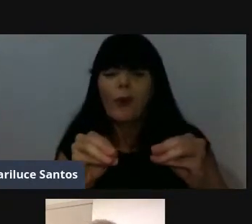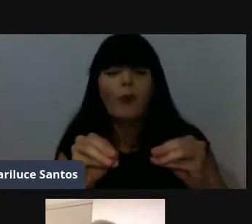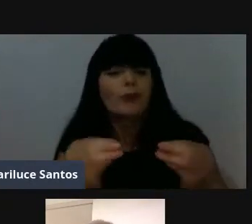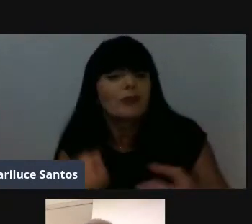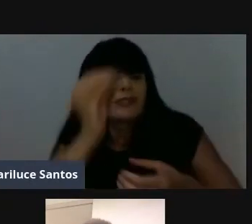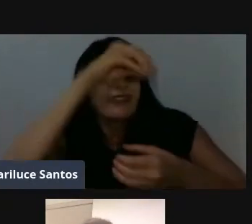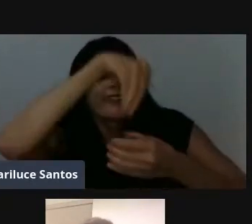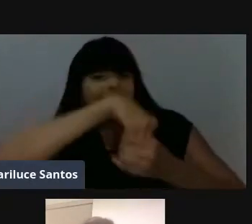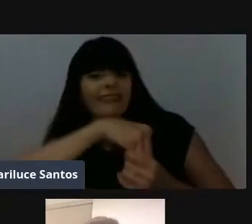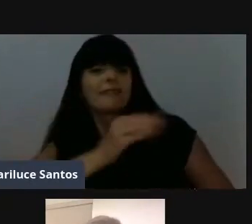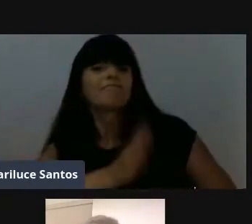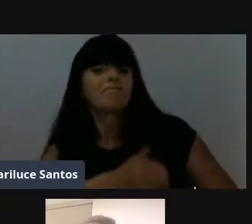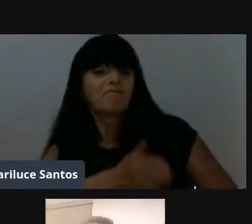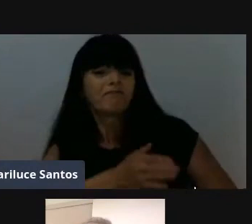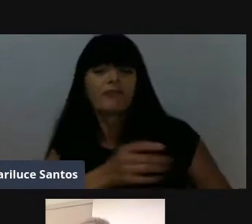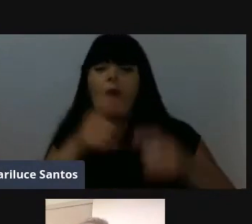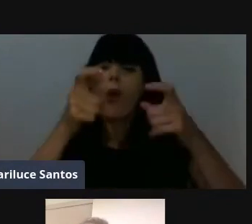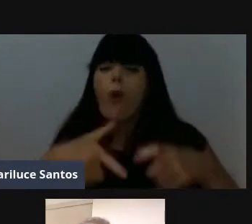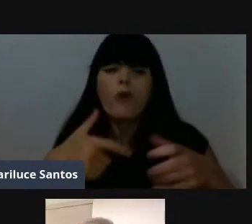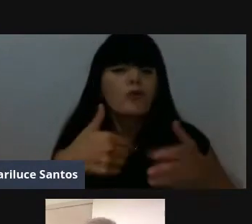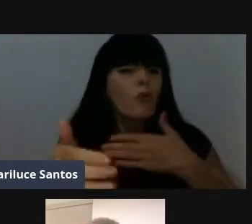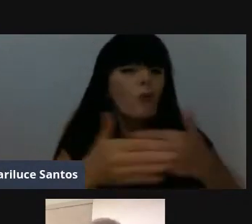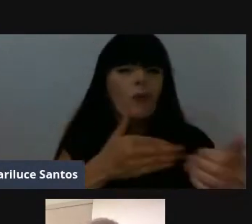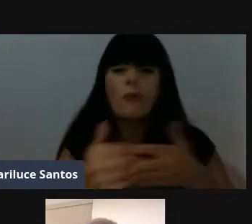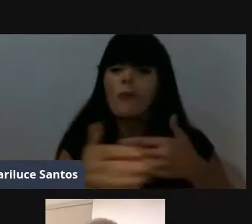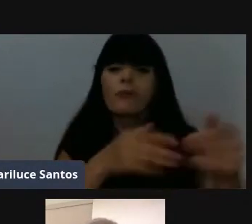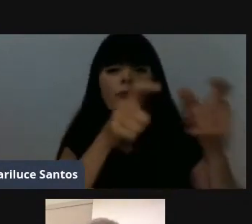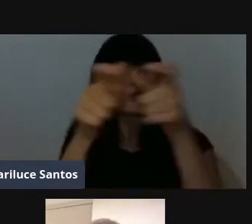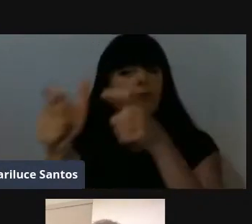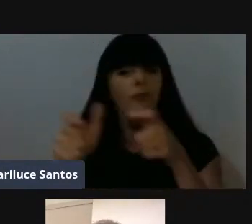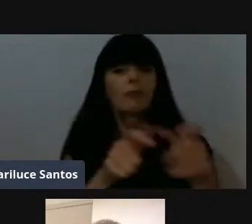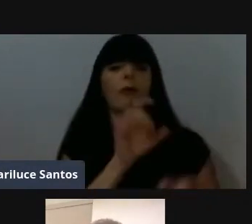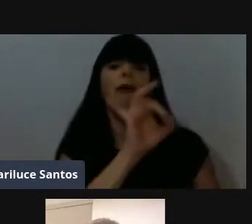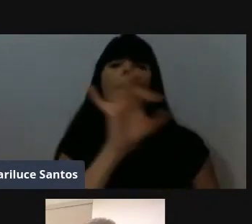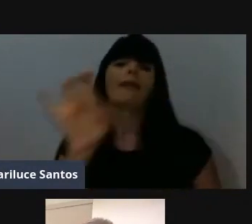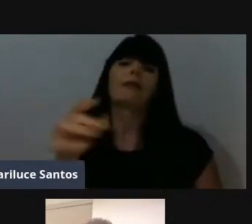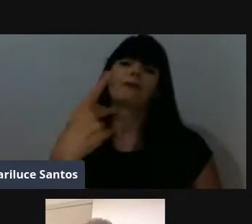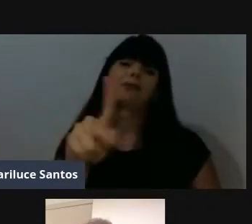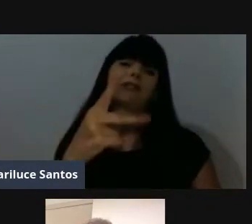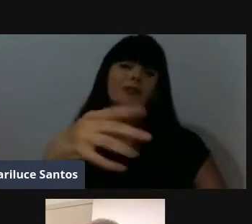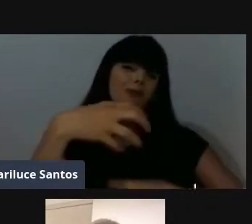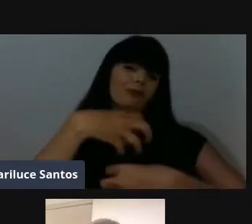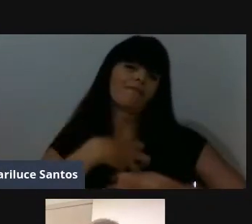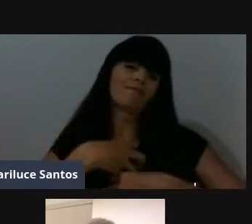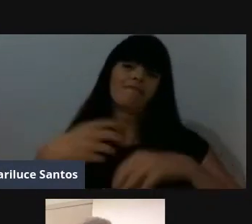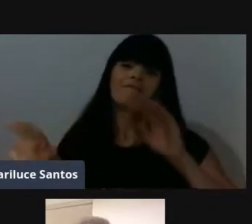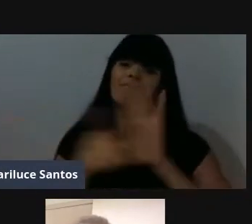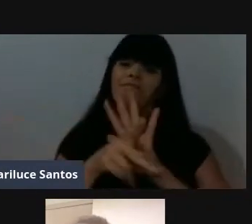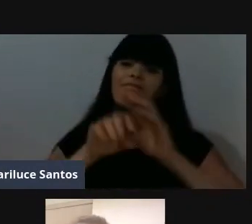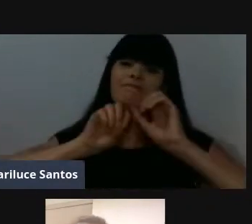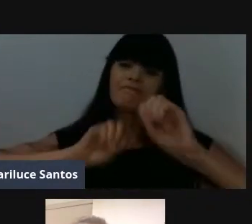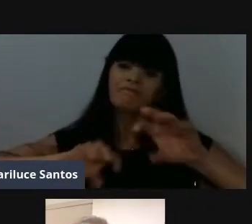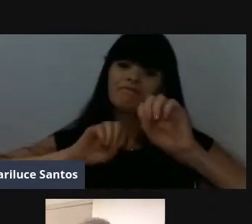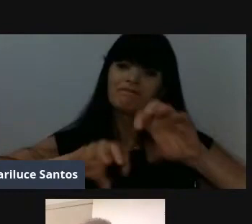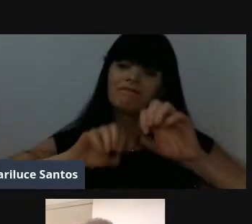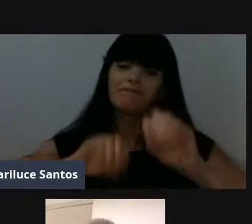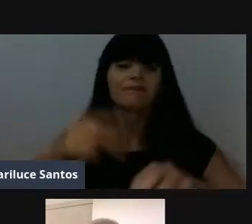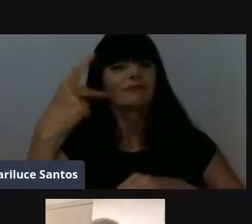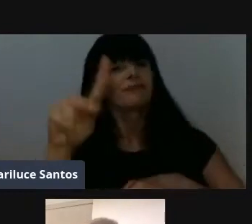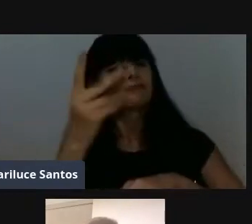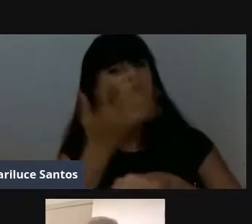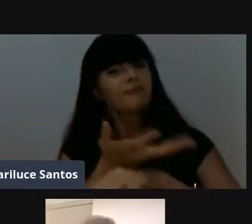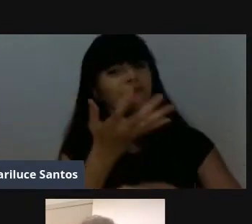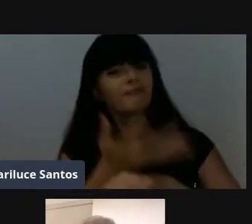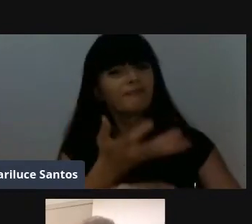Yara, né, carrego vocês comigo, é, onde, onde quer que eu for, né, cada uma com seu jeito de ensinar, né, cada uma